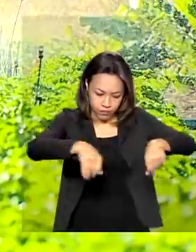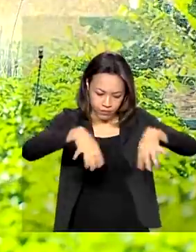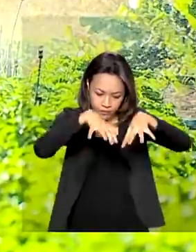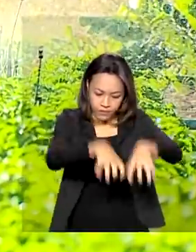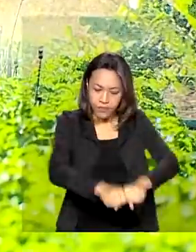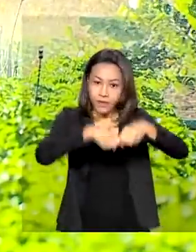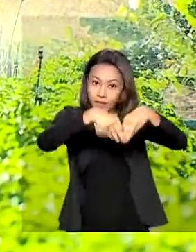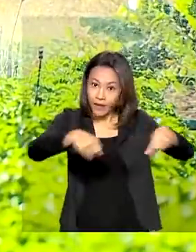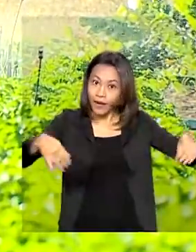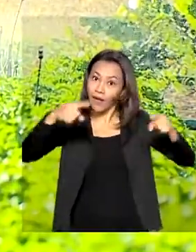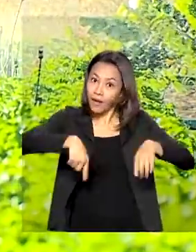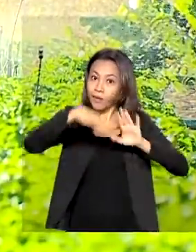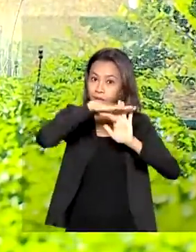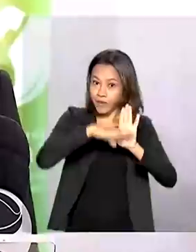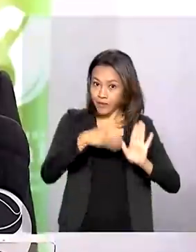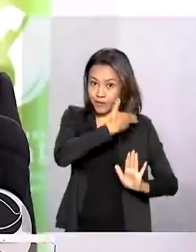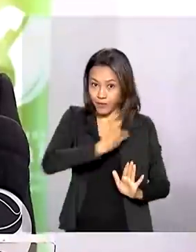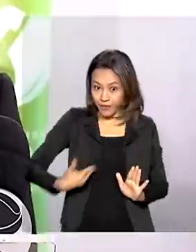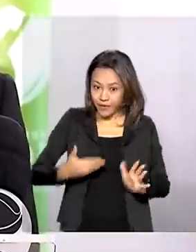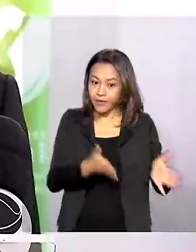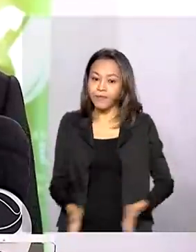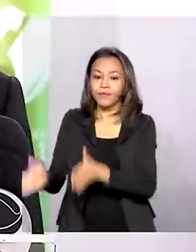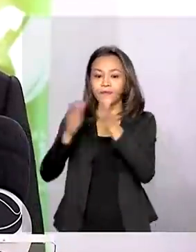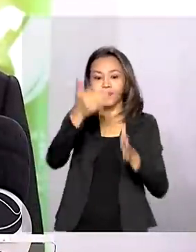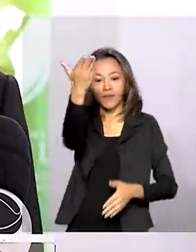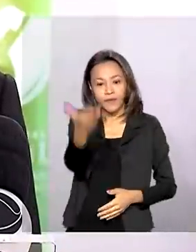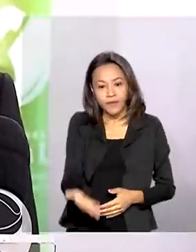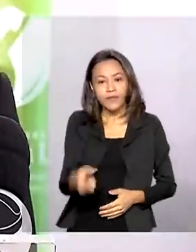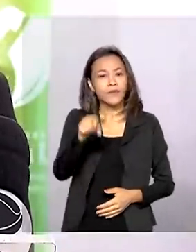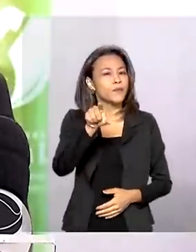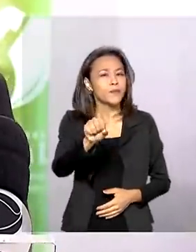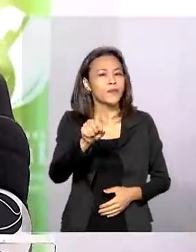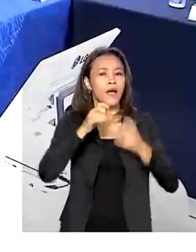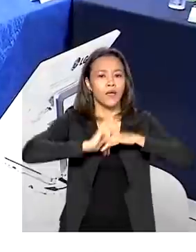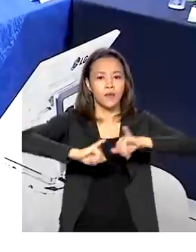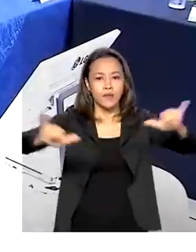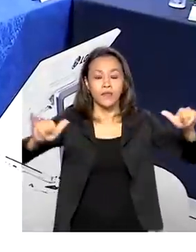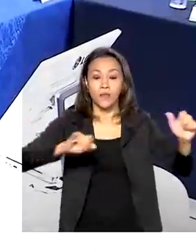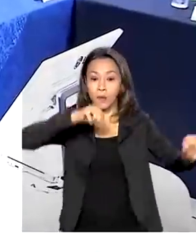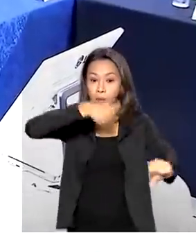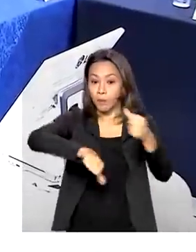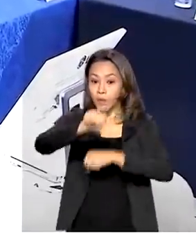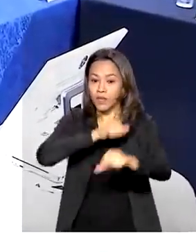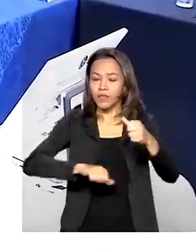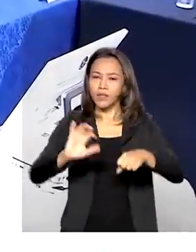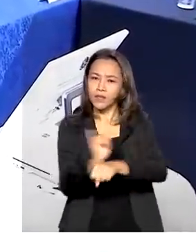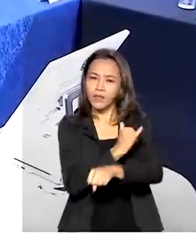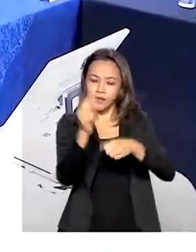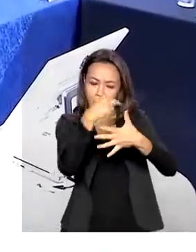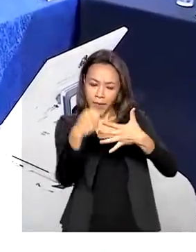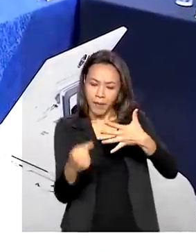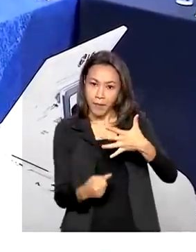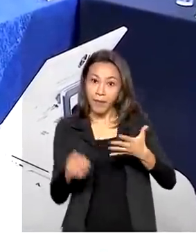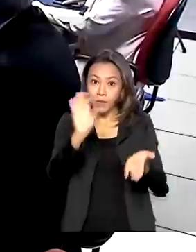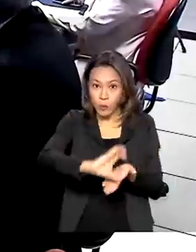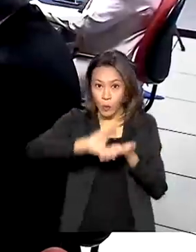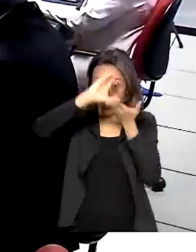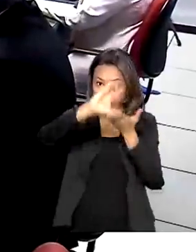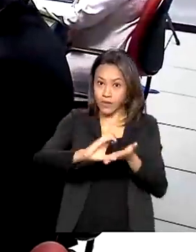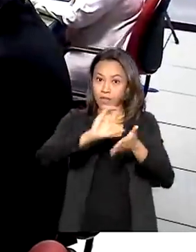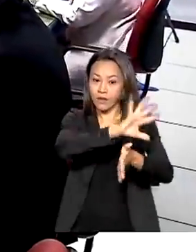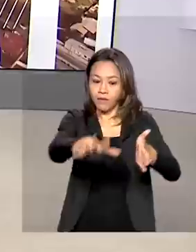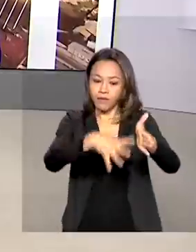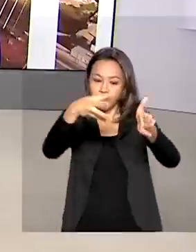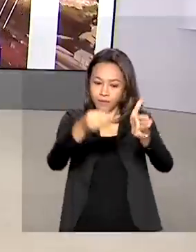programa Titula Brasil. E vice-presidente Hamilton Mourão anuncia mudanças nas ações do Conselho Nacional da Amazônia